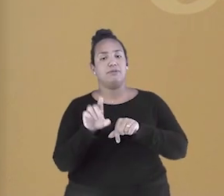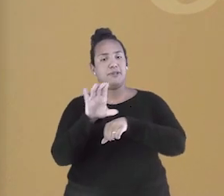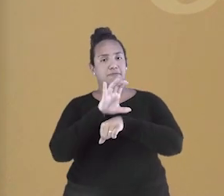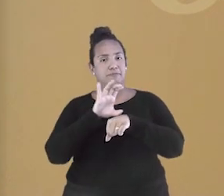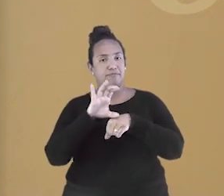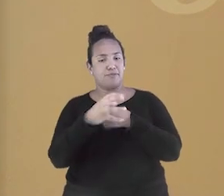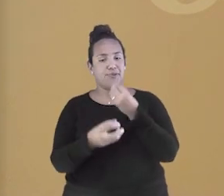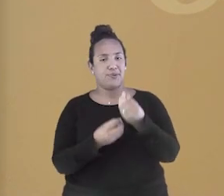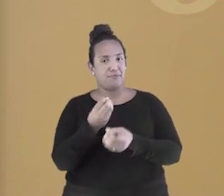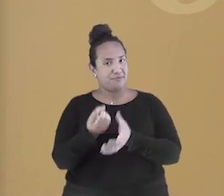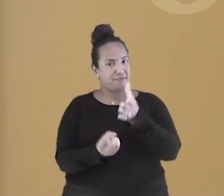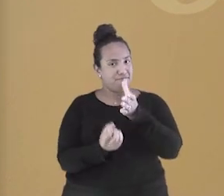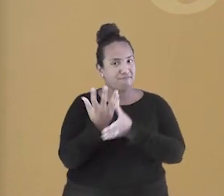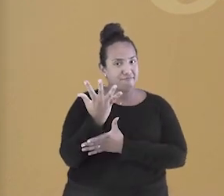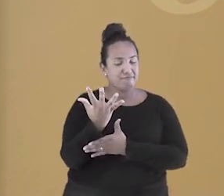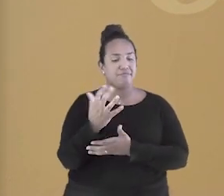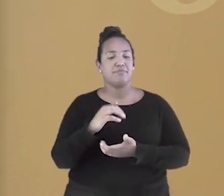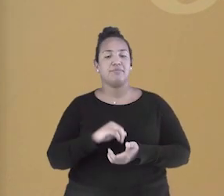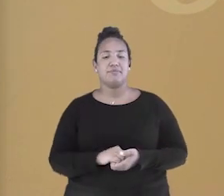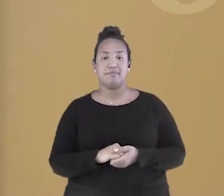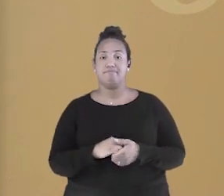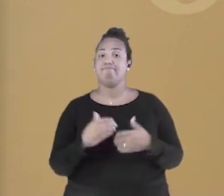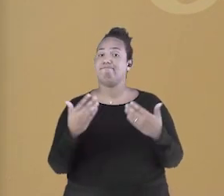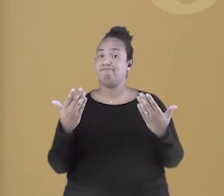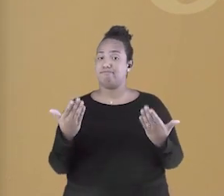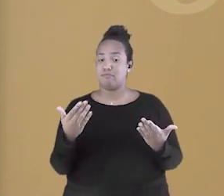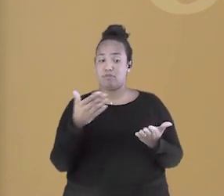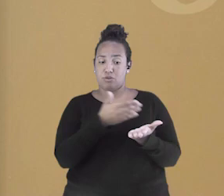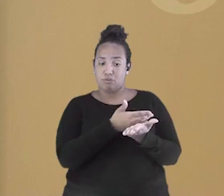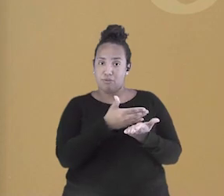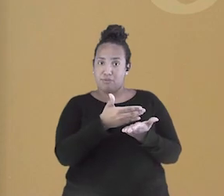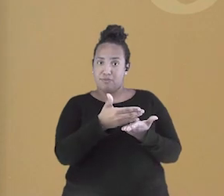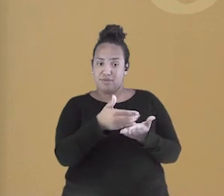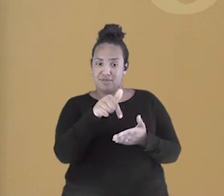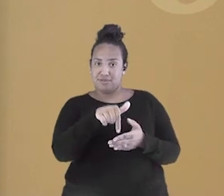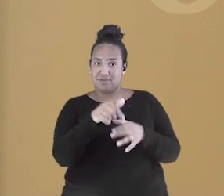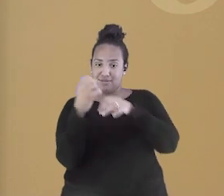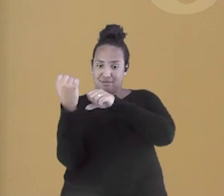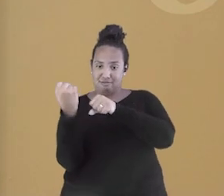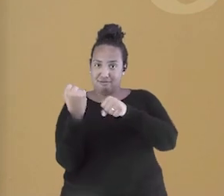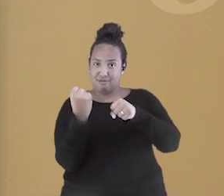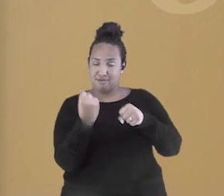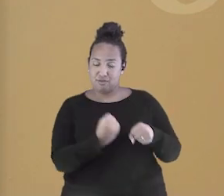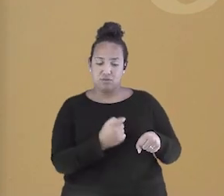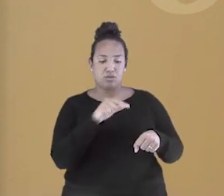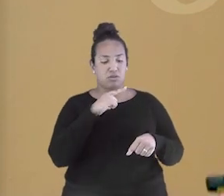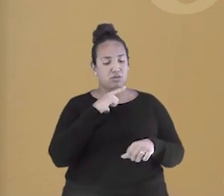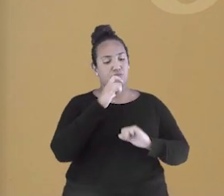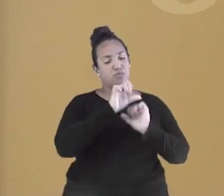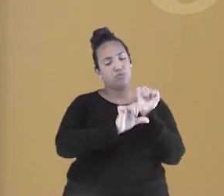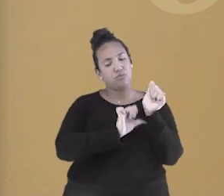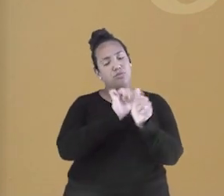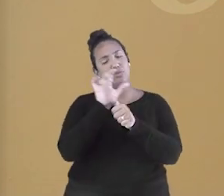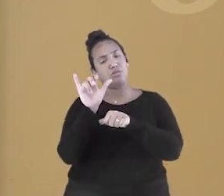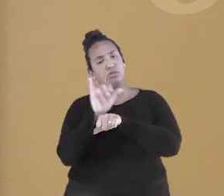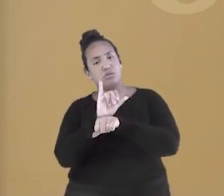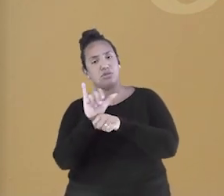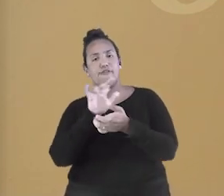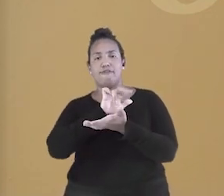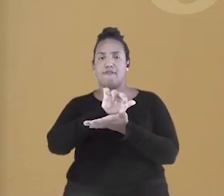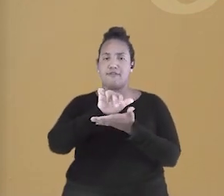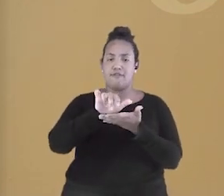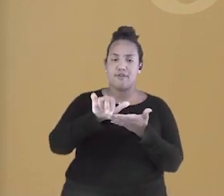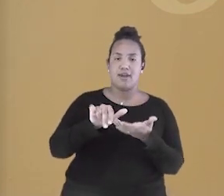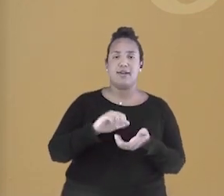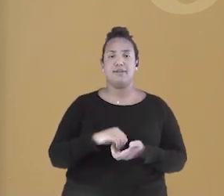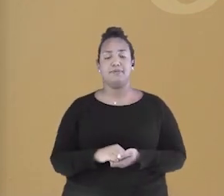Graças a esses anos iniciais, a república brasileira irá se consolidar através de várias estratégias políticas, como a